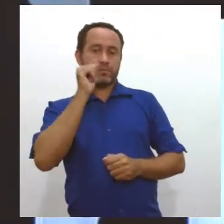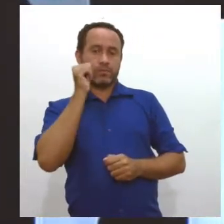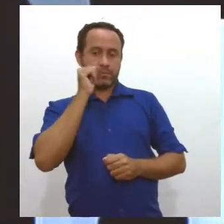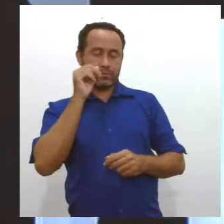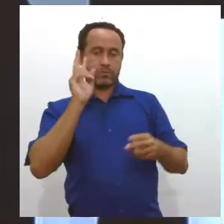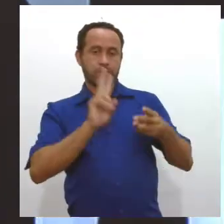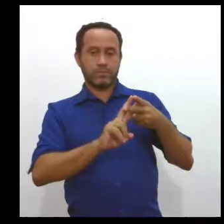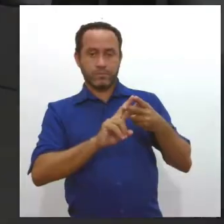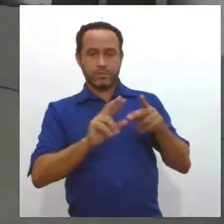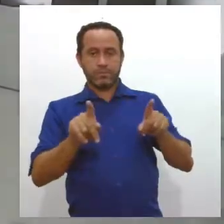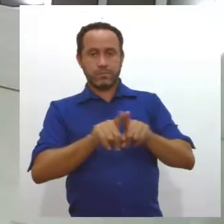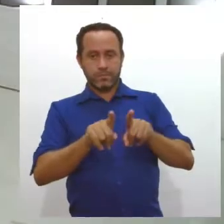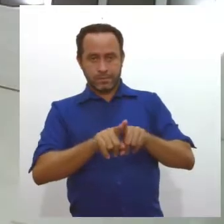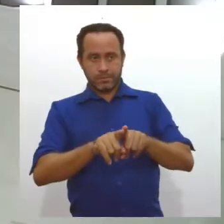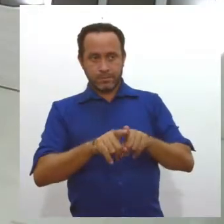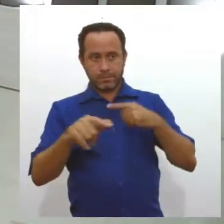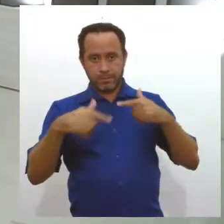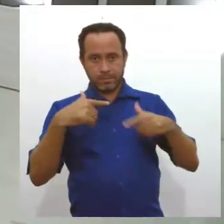de Sergipe.